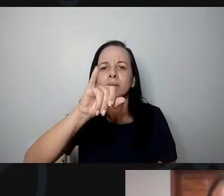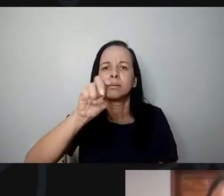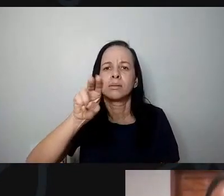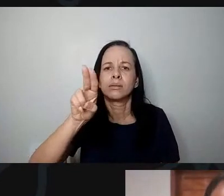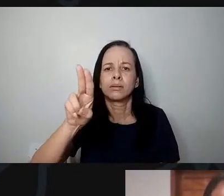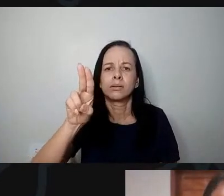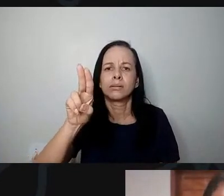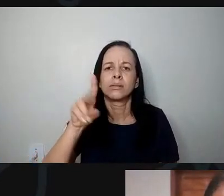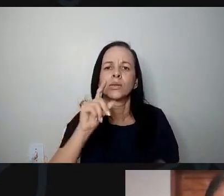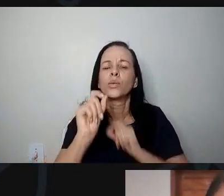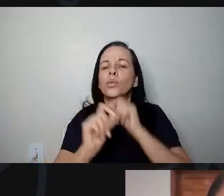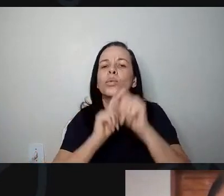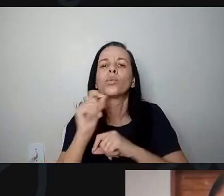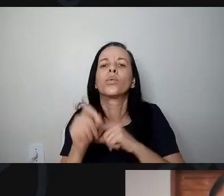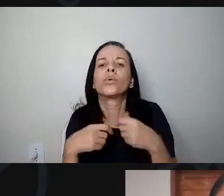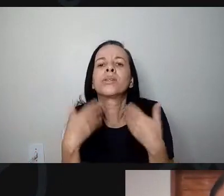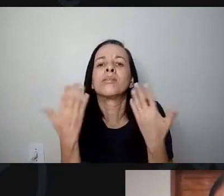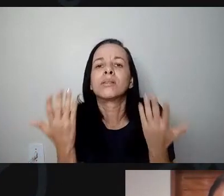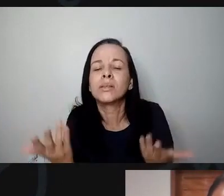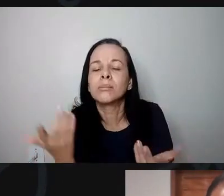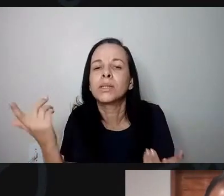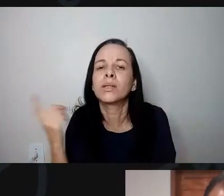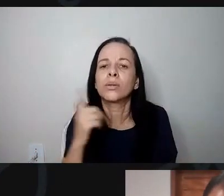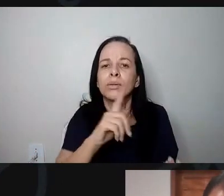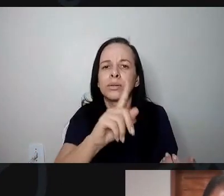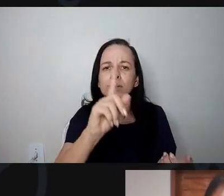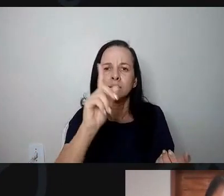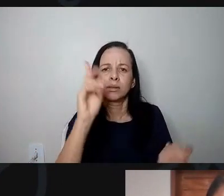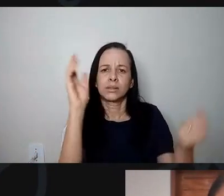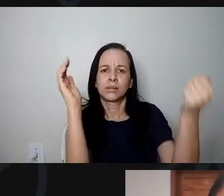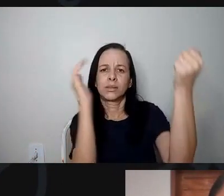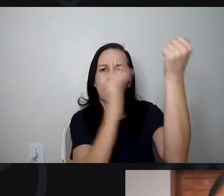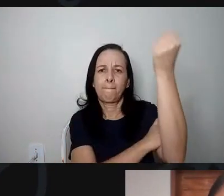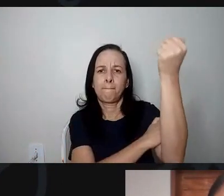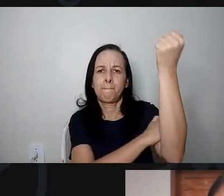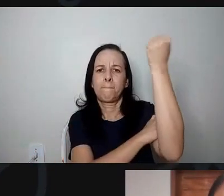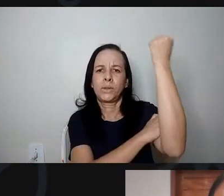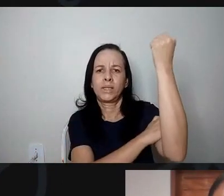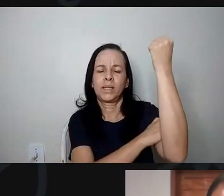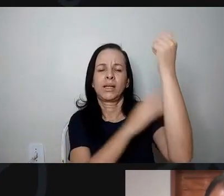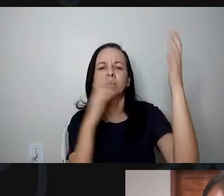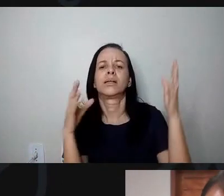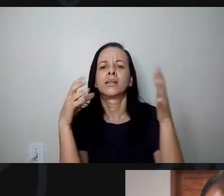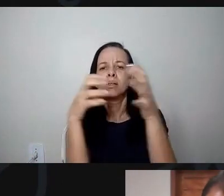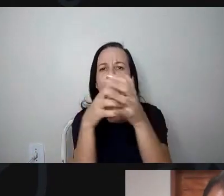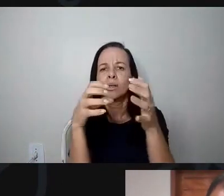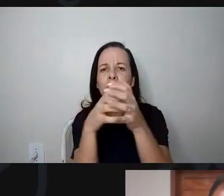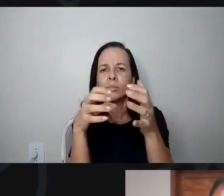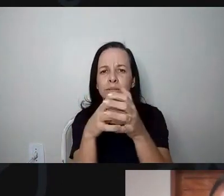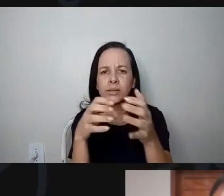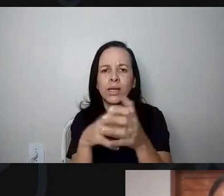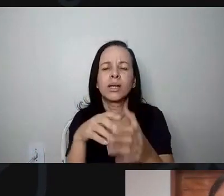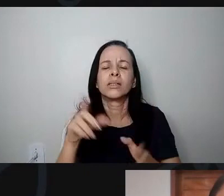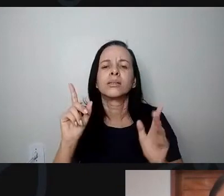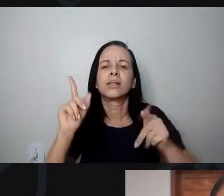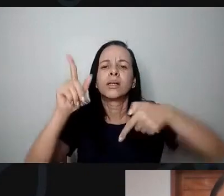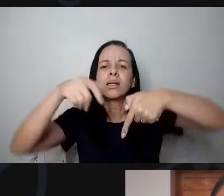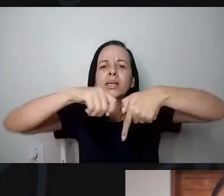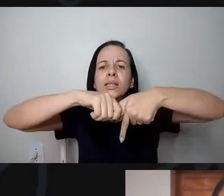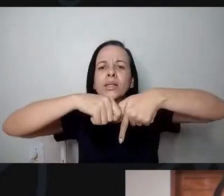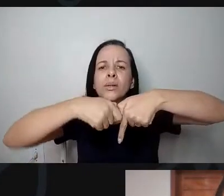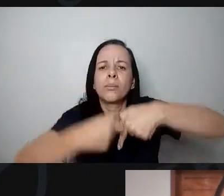empoderar as comunidades quilombolas no sentido do sentimento de pertença, de identidade, de orgulho de sua história, de resistência.